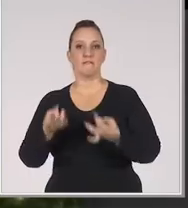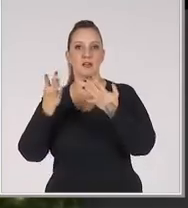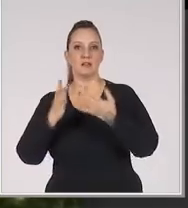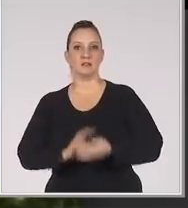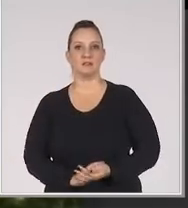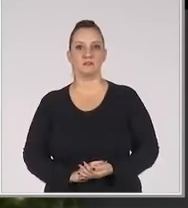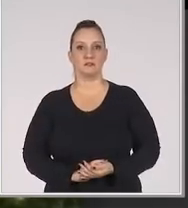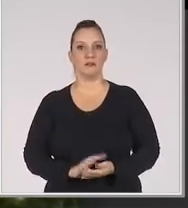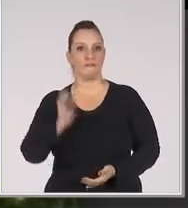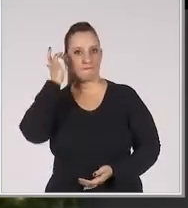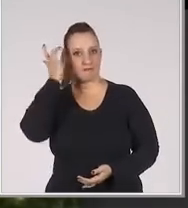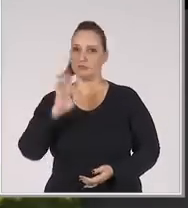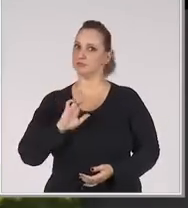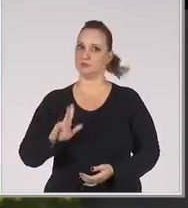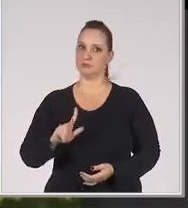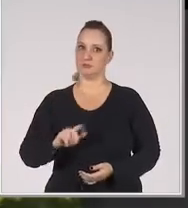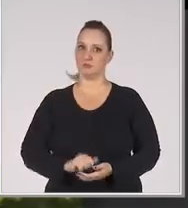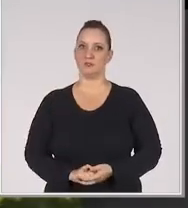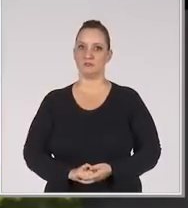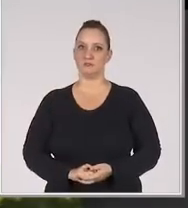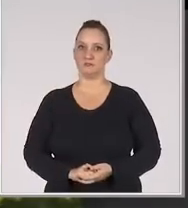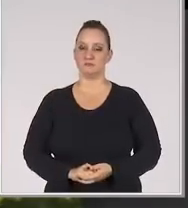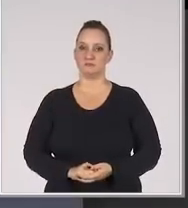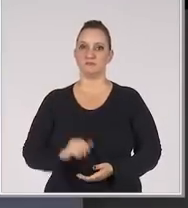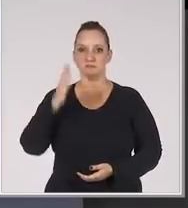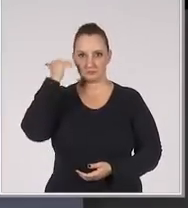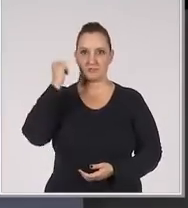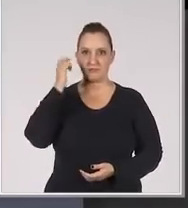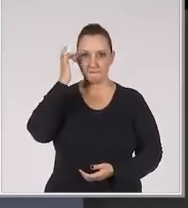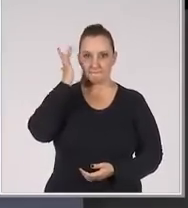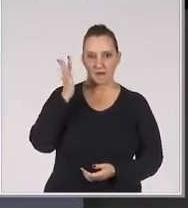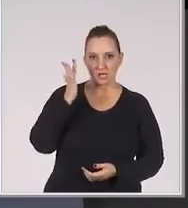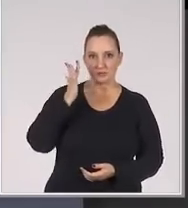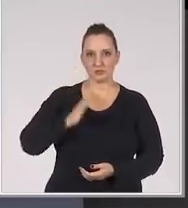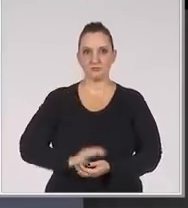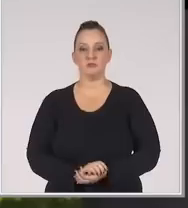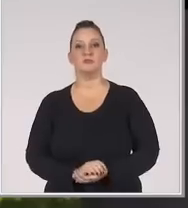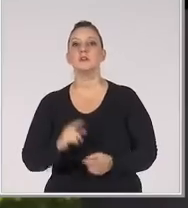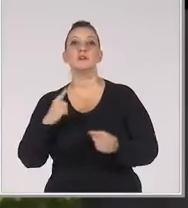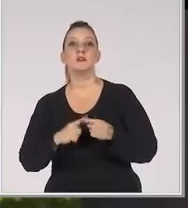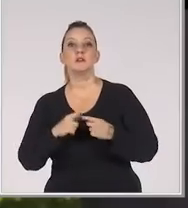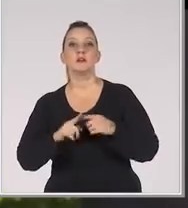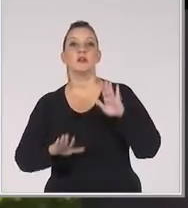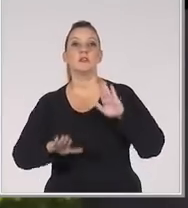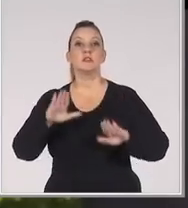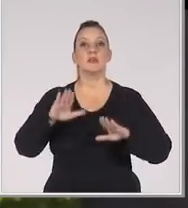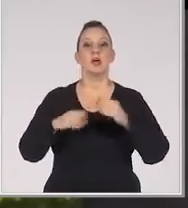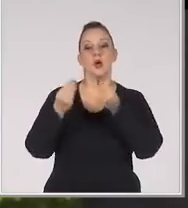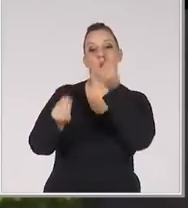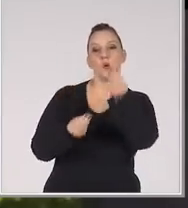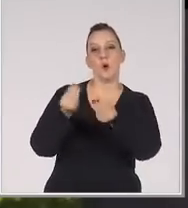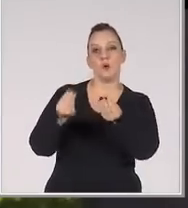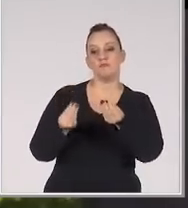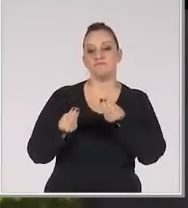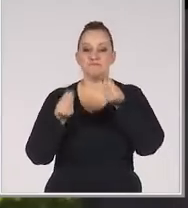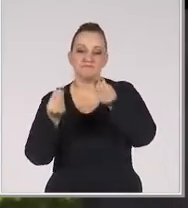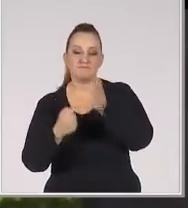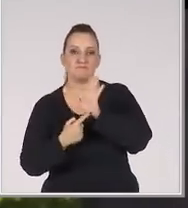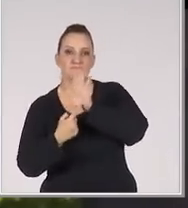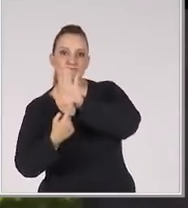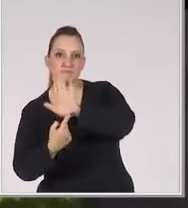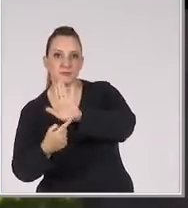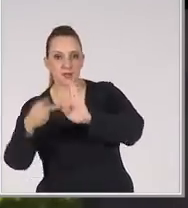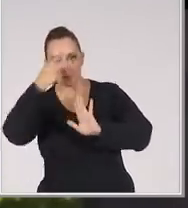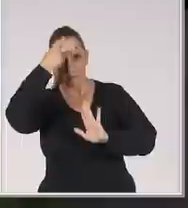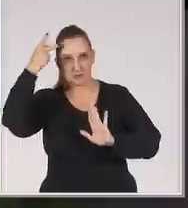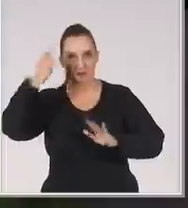Não, não é fácil Eu sei vender Eu acho fácil vender Porque depende muito de como você oferece o produto pra